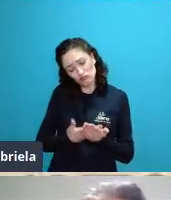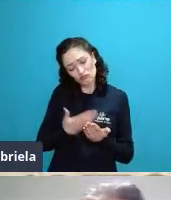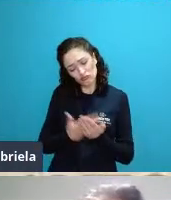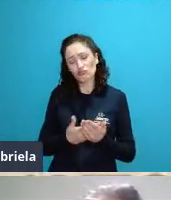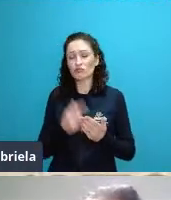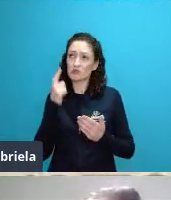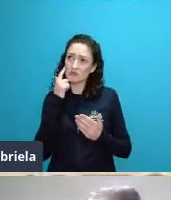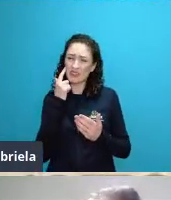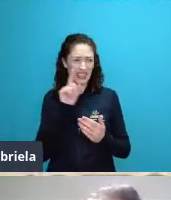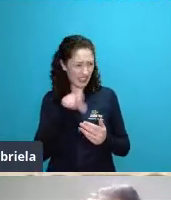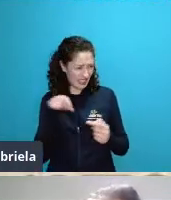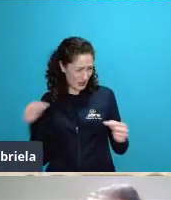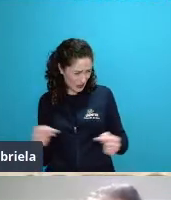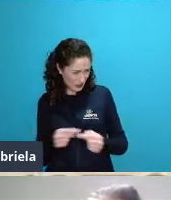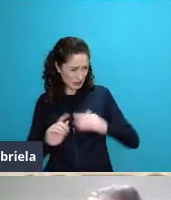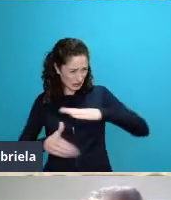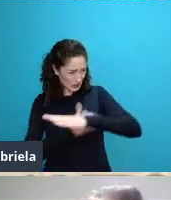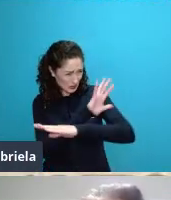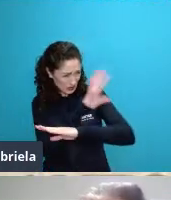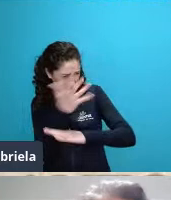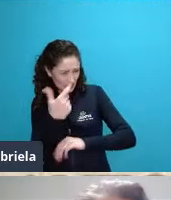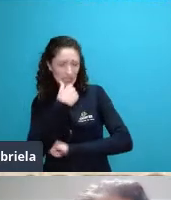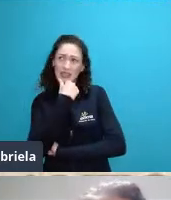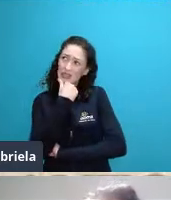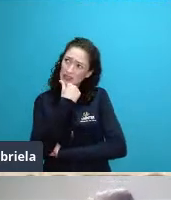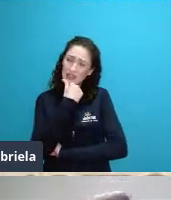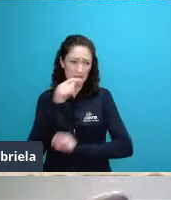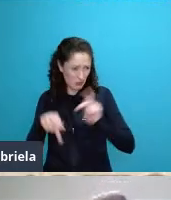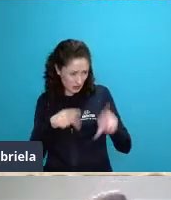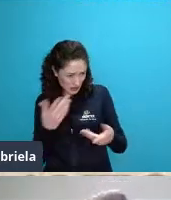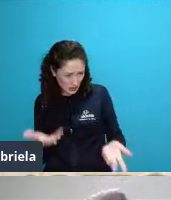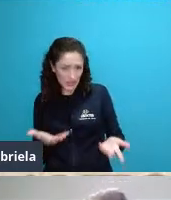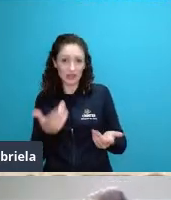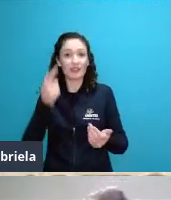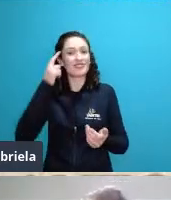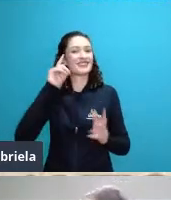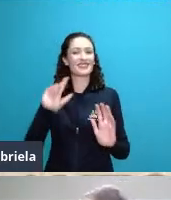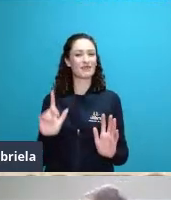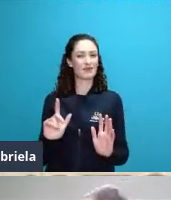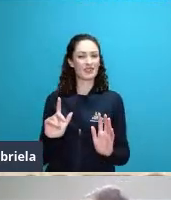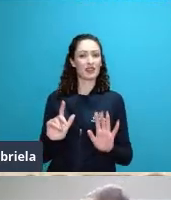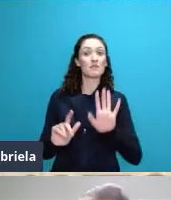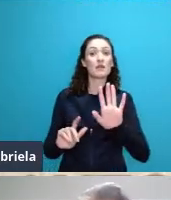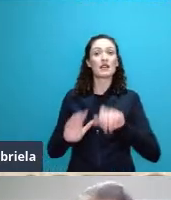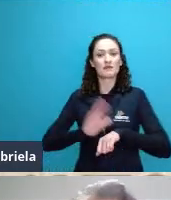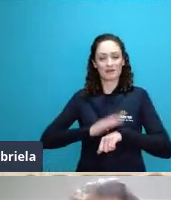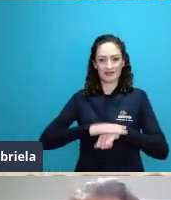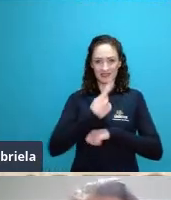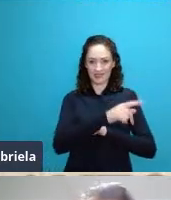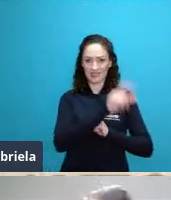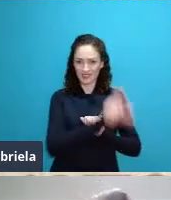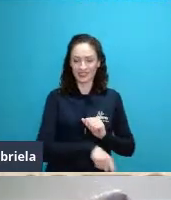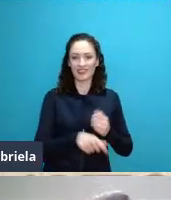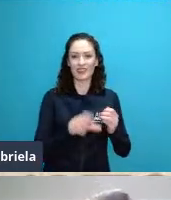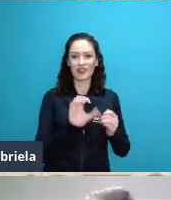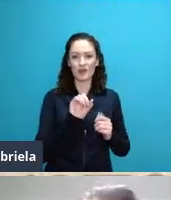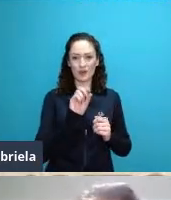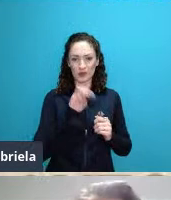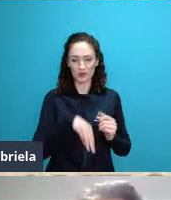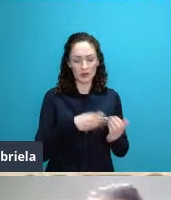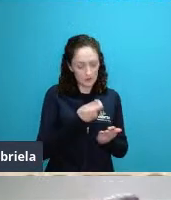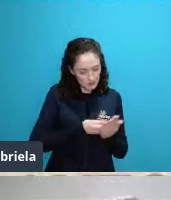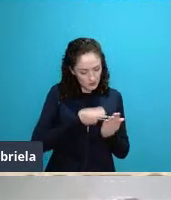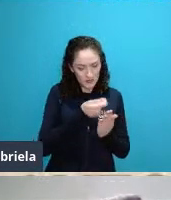populações e ele fundamentou tudo isso nesse livro dele né que marcou aí o surgimento da ecologia próximo